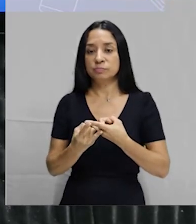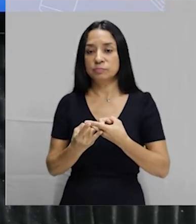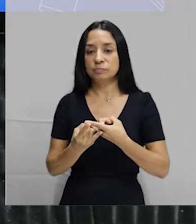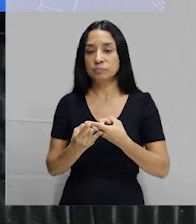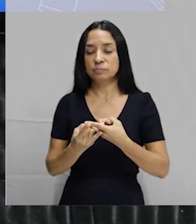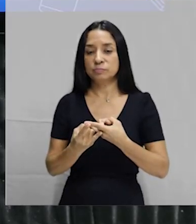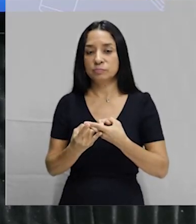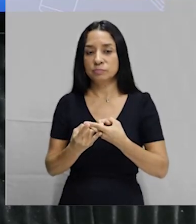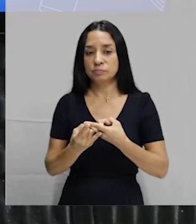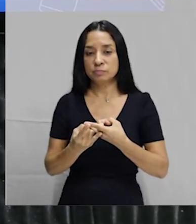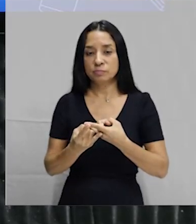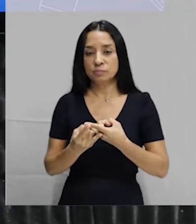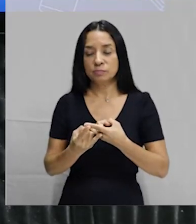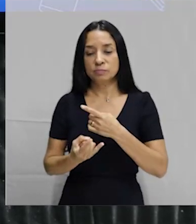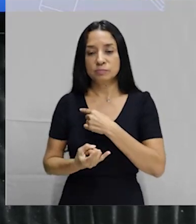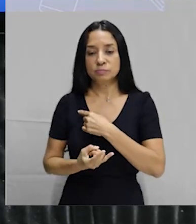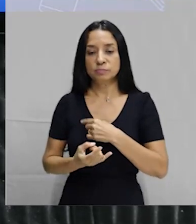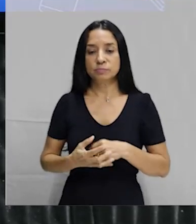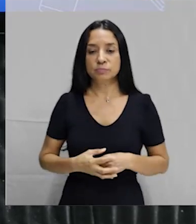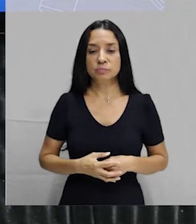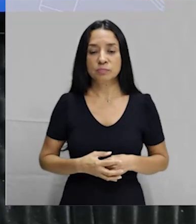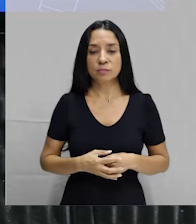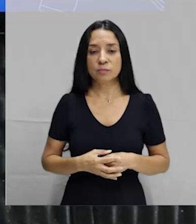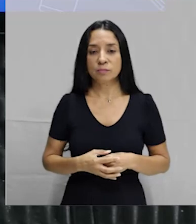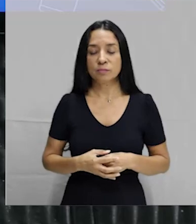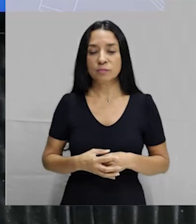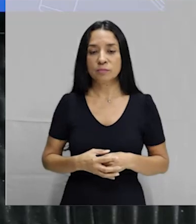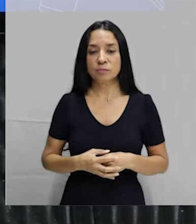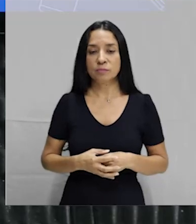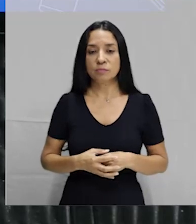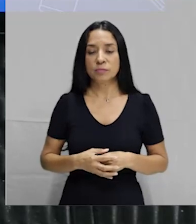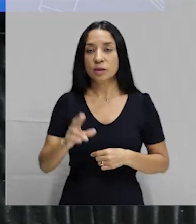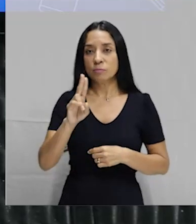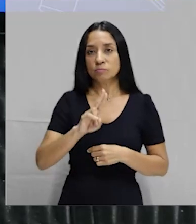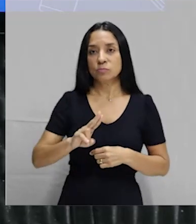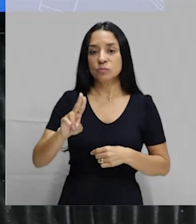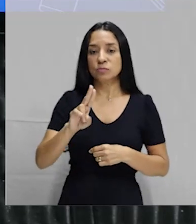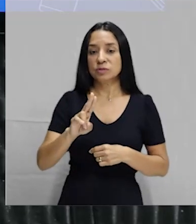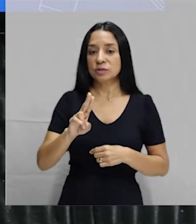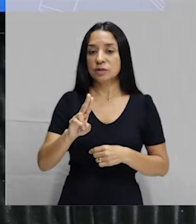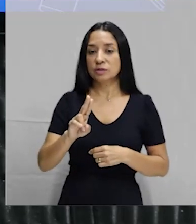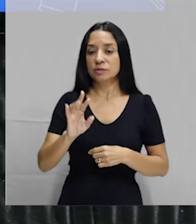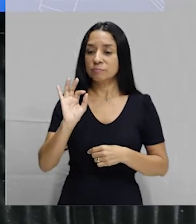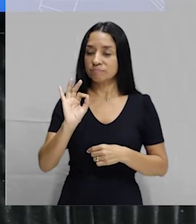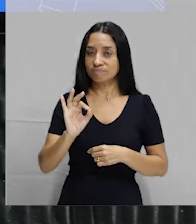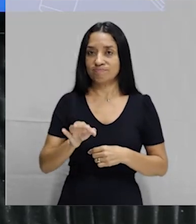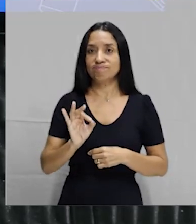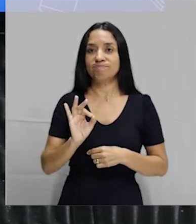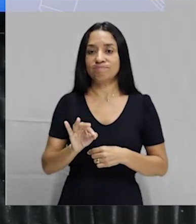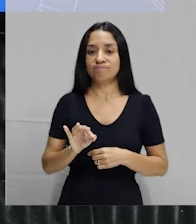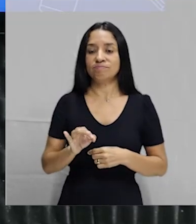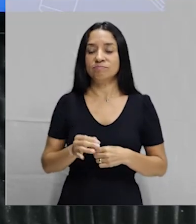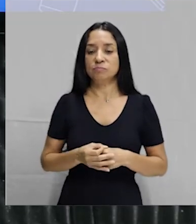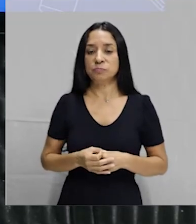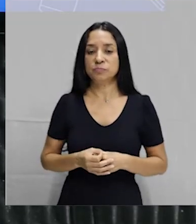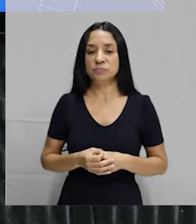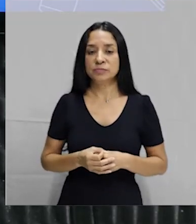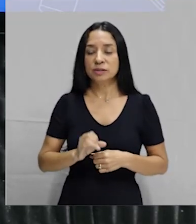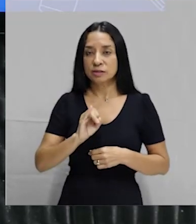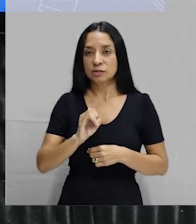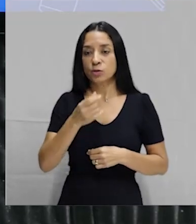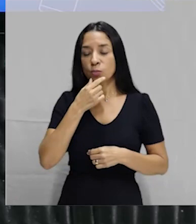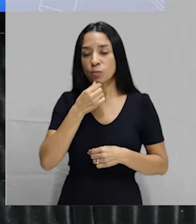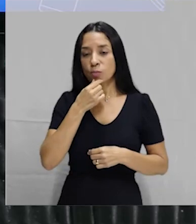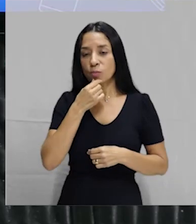camisinha de látex, tá? Que deve ser usado da forma devida, tá? Por quê? Se o cara